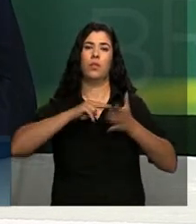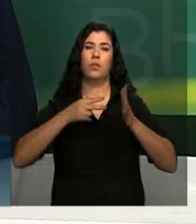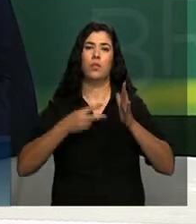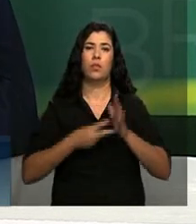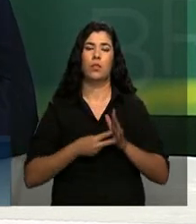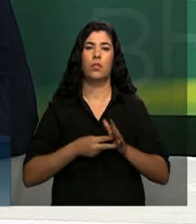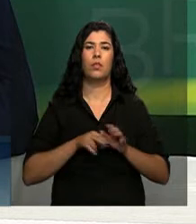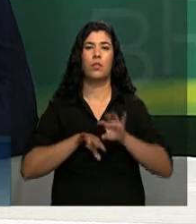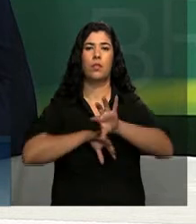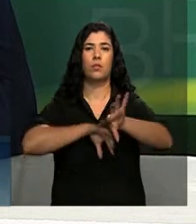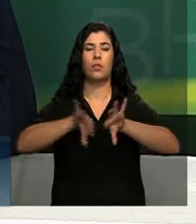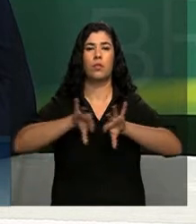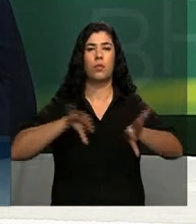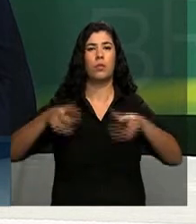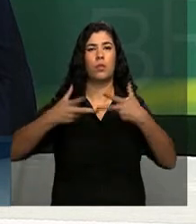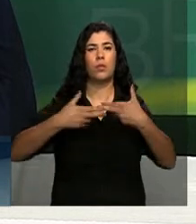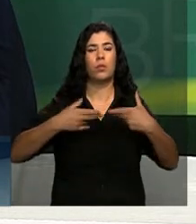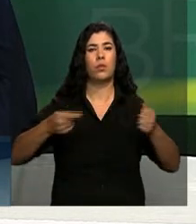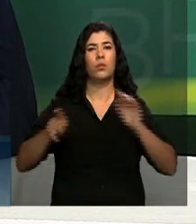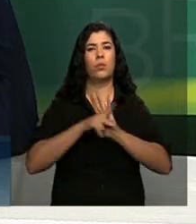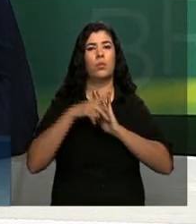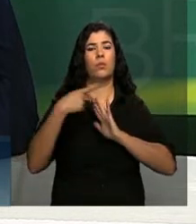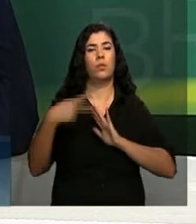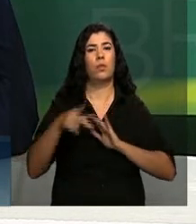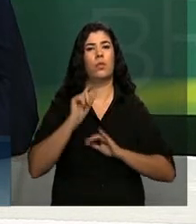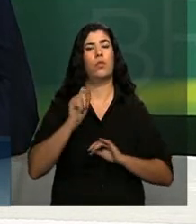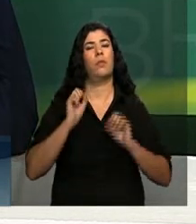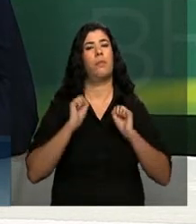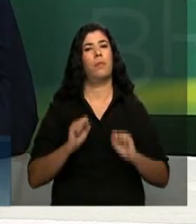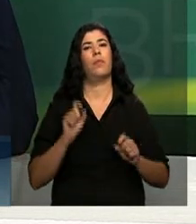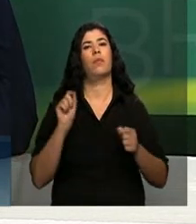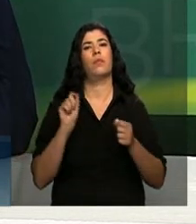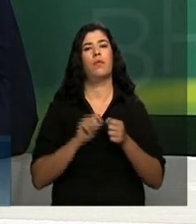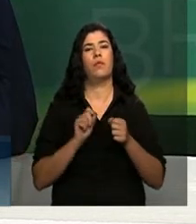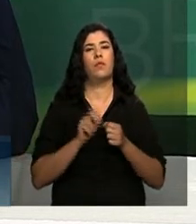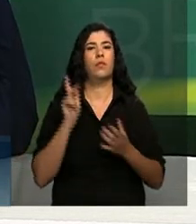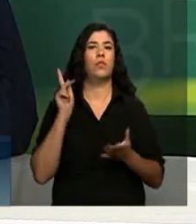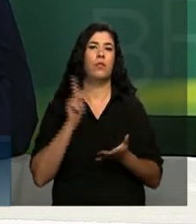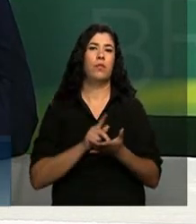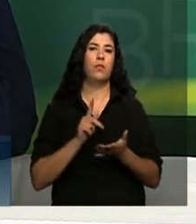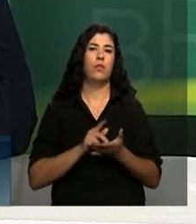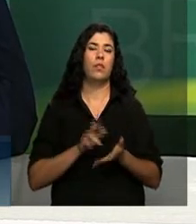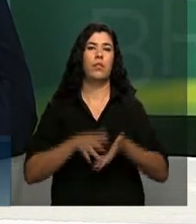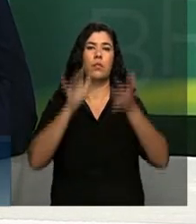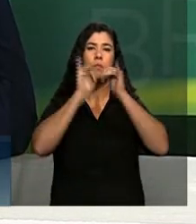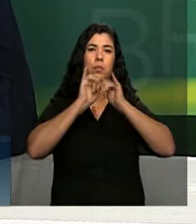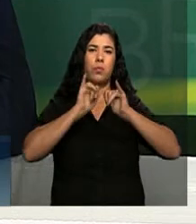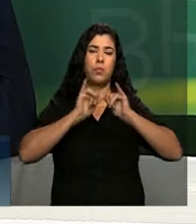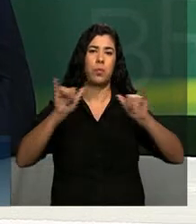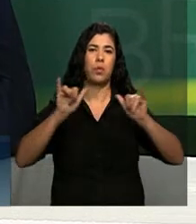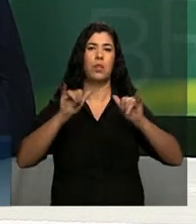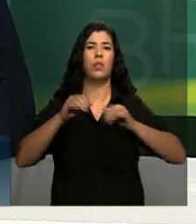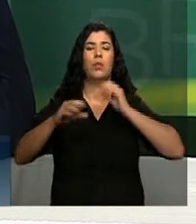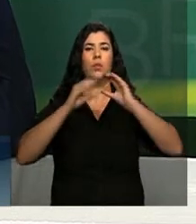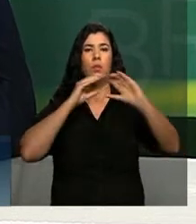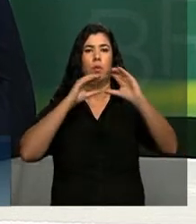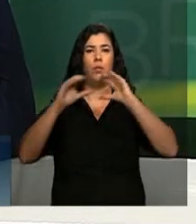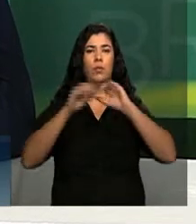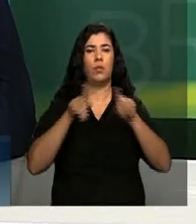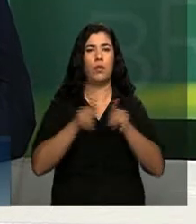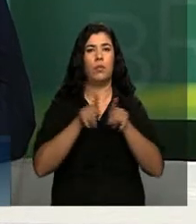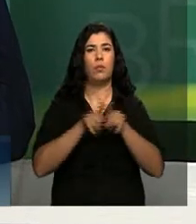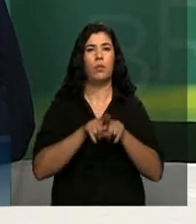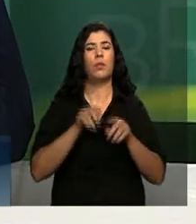a distribuição de recursos para que a gente possa fazer com que as campanhas de comunicação e de